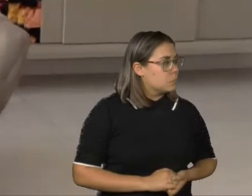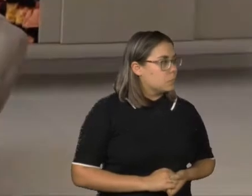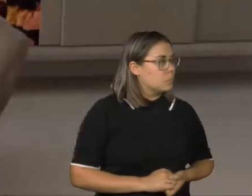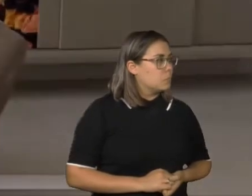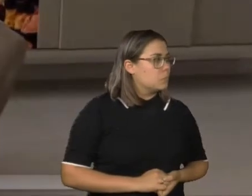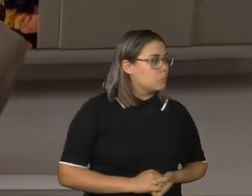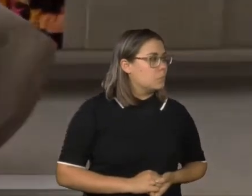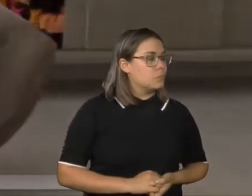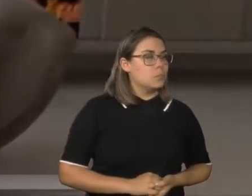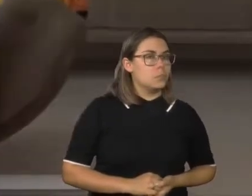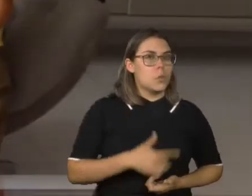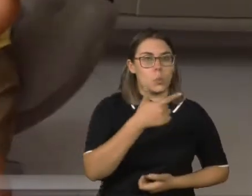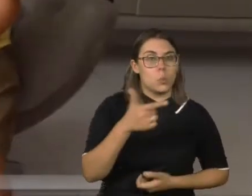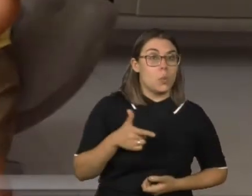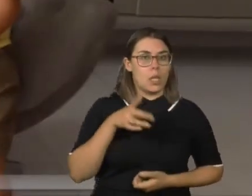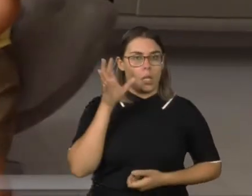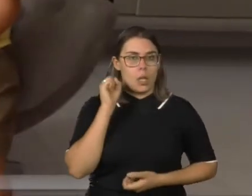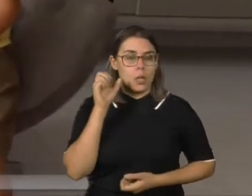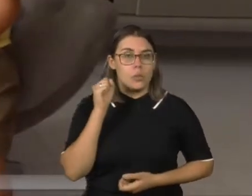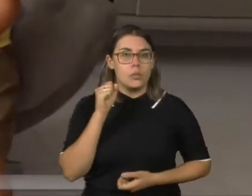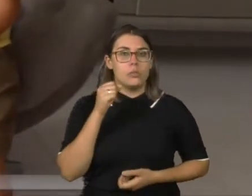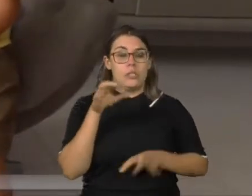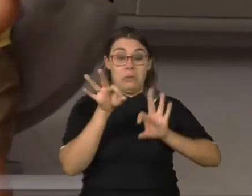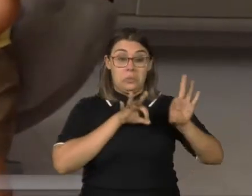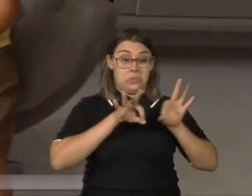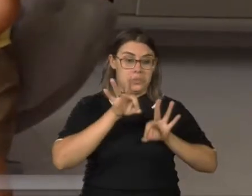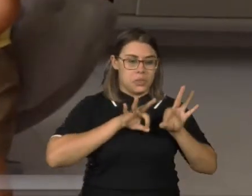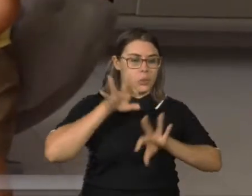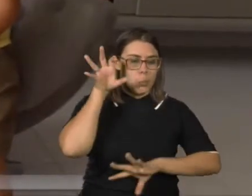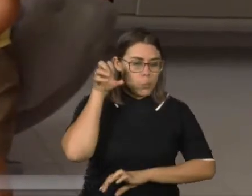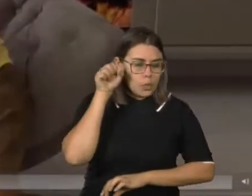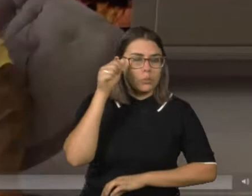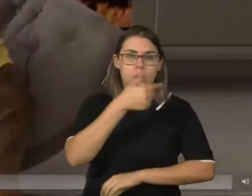Deixa, deixa eu ver aqui, tá? O áudio, o áudio.